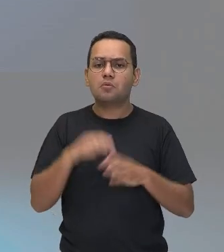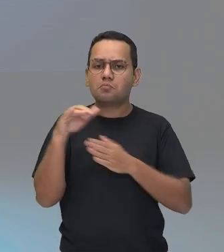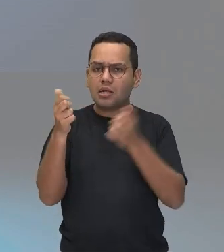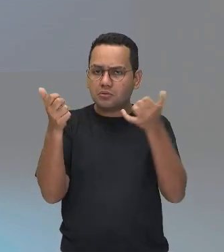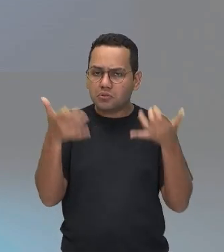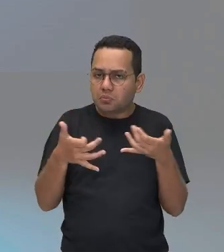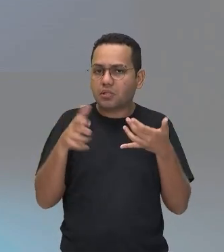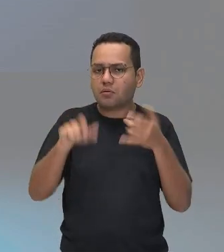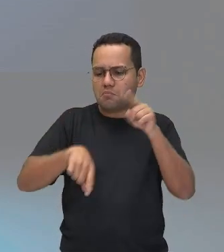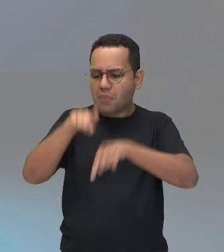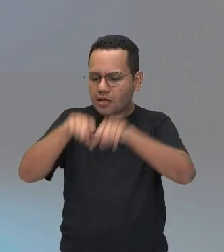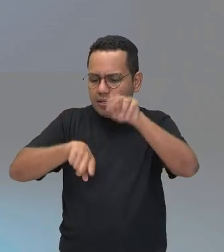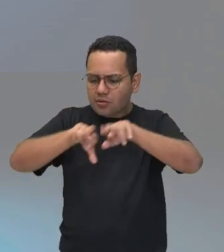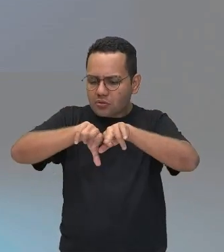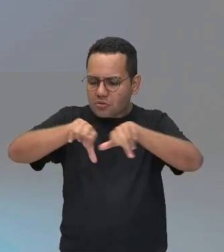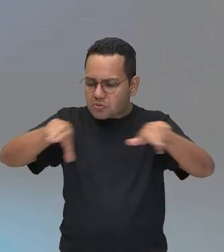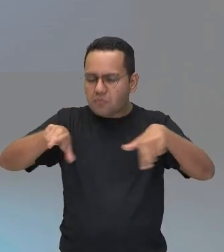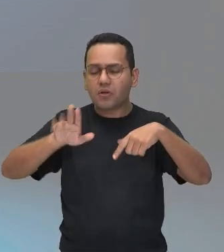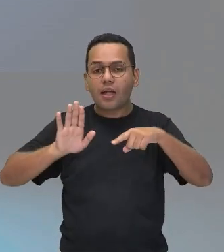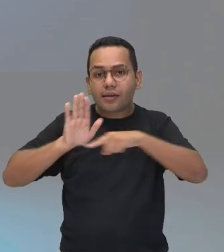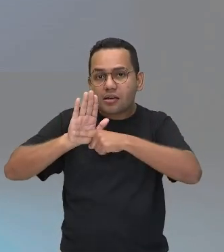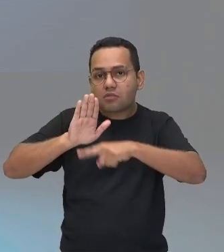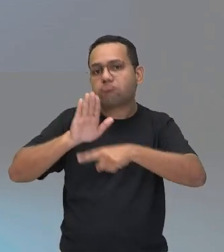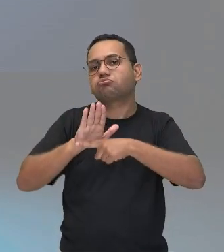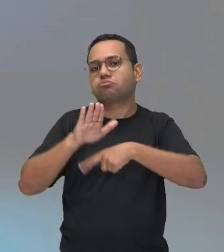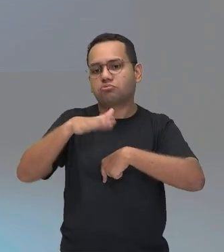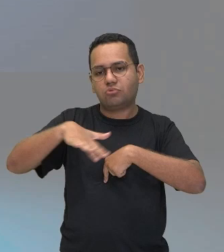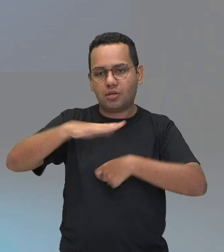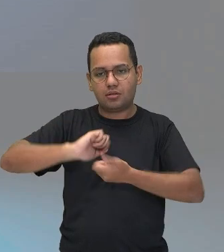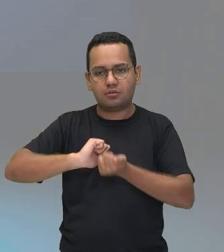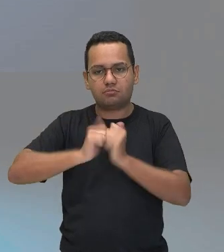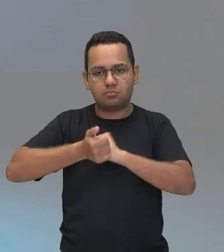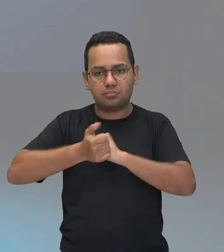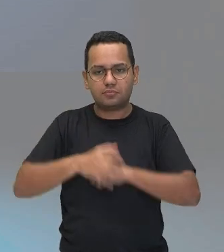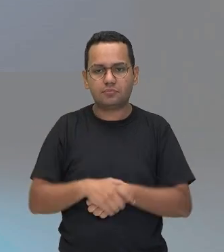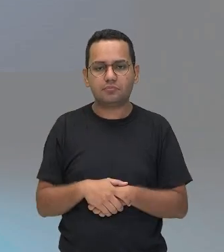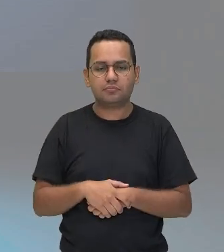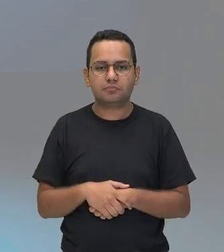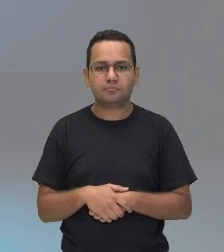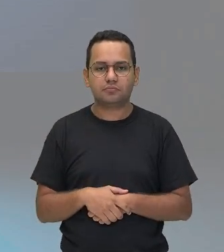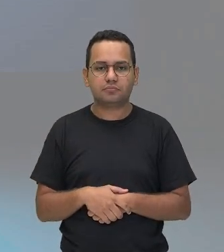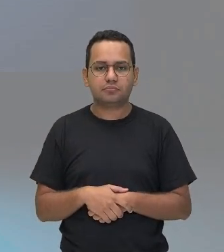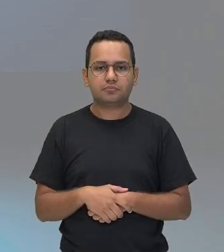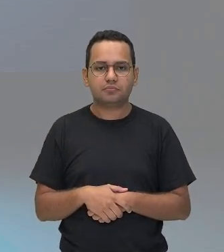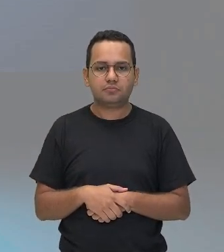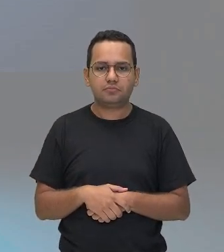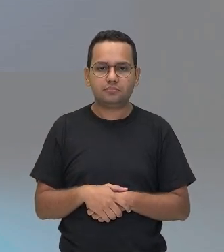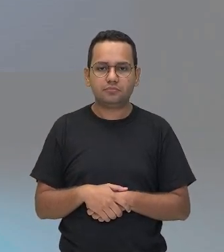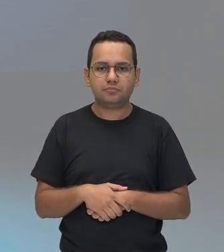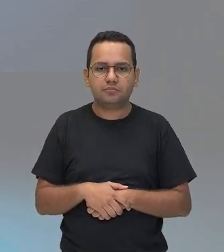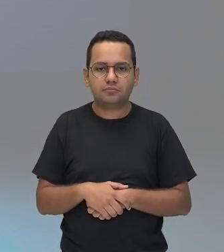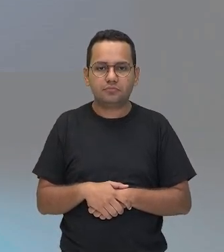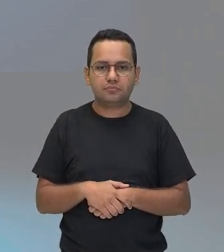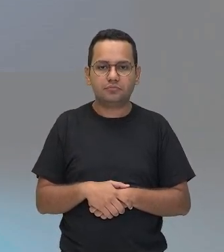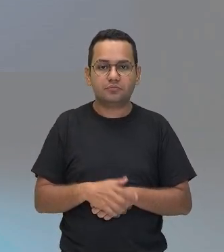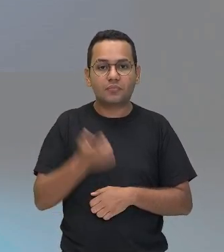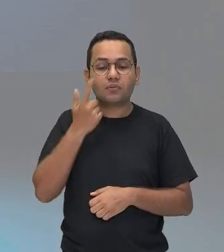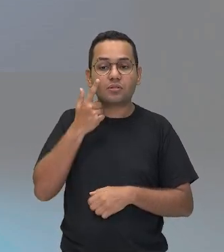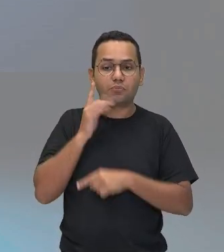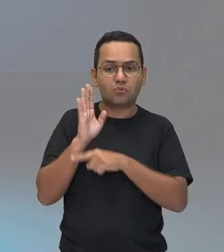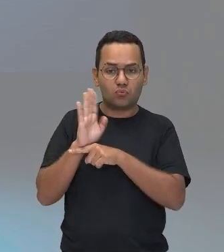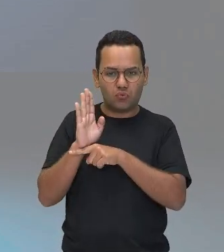em todas as modalidades esportivas, tem algo de tecnologia. Então, está aí um videozinho que vamos ver